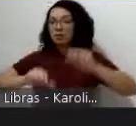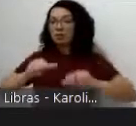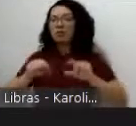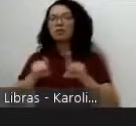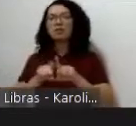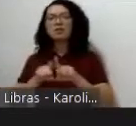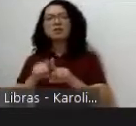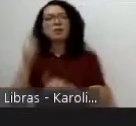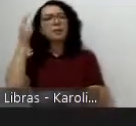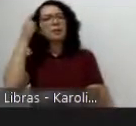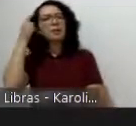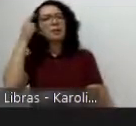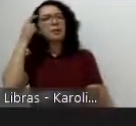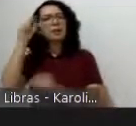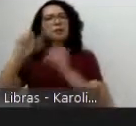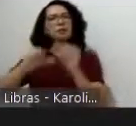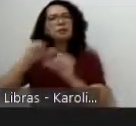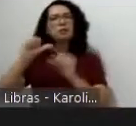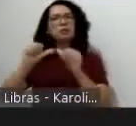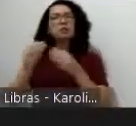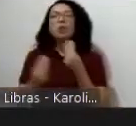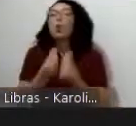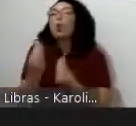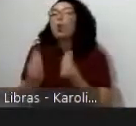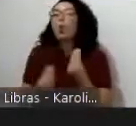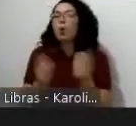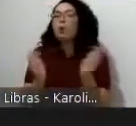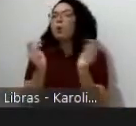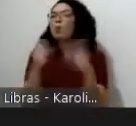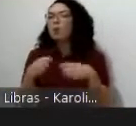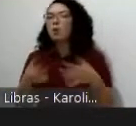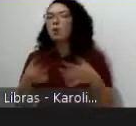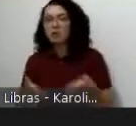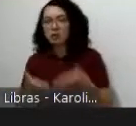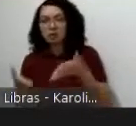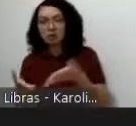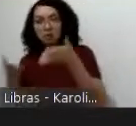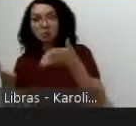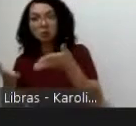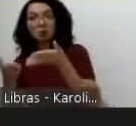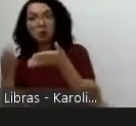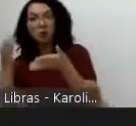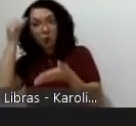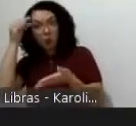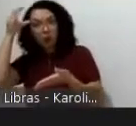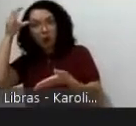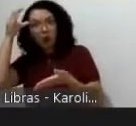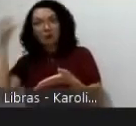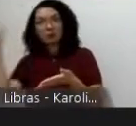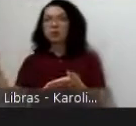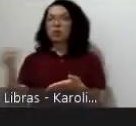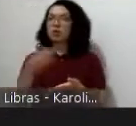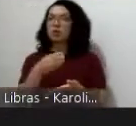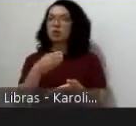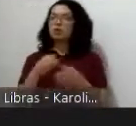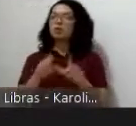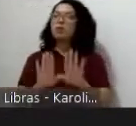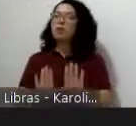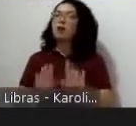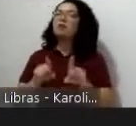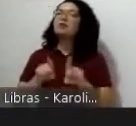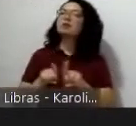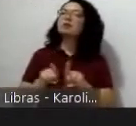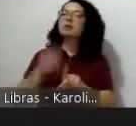naquilo que ele pode contribuir não só para a produção do conhecimento da América Latina mas para uma produção de conhecimento